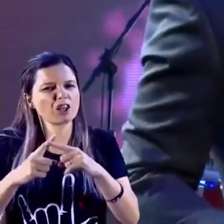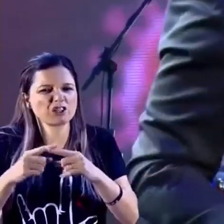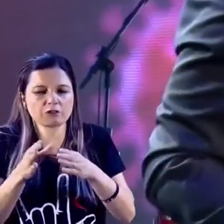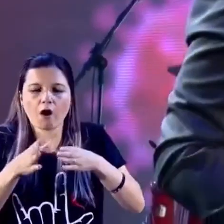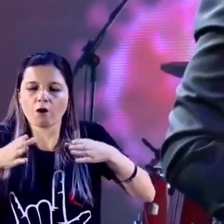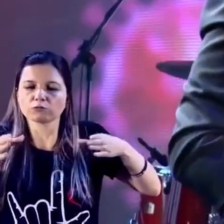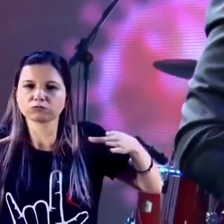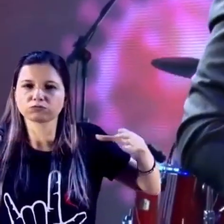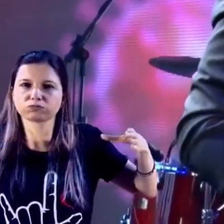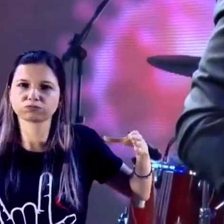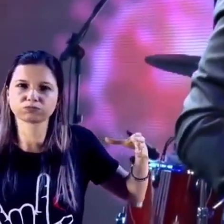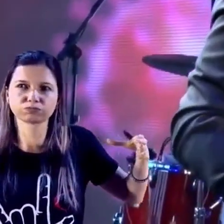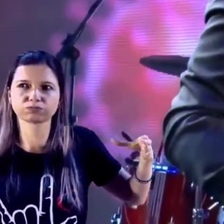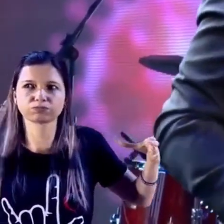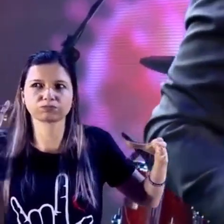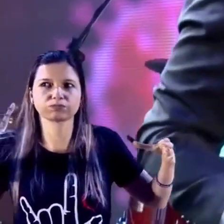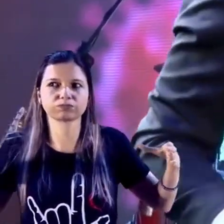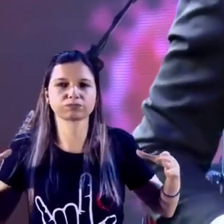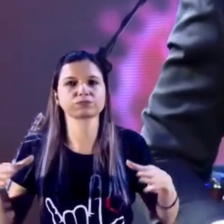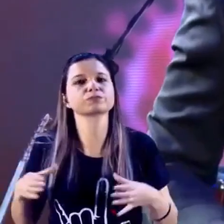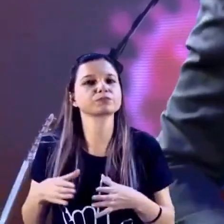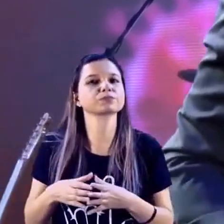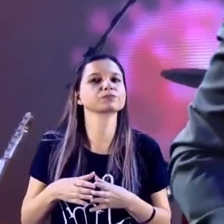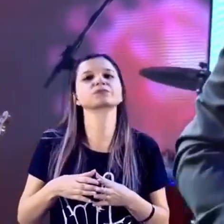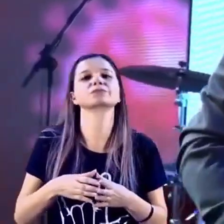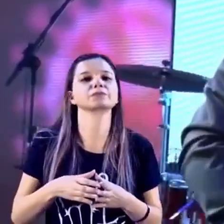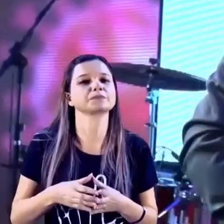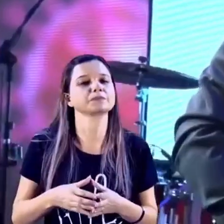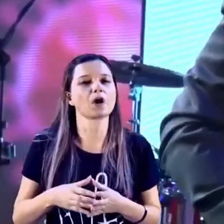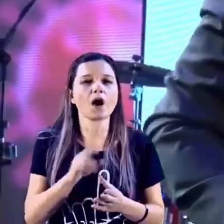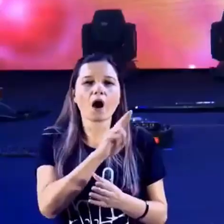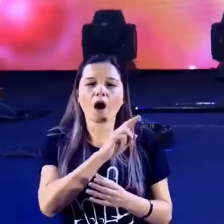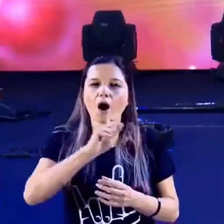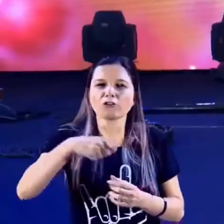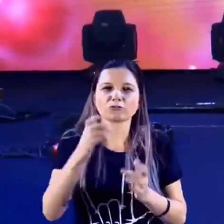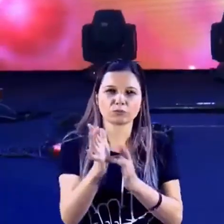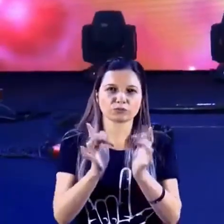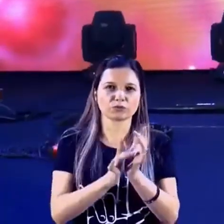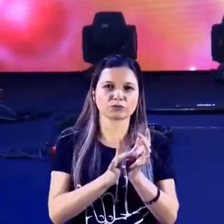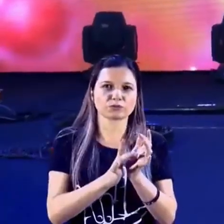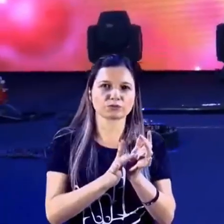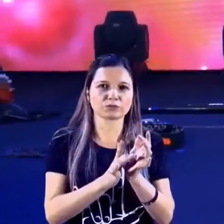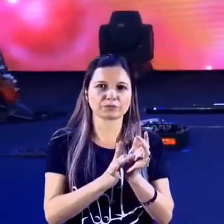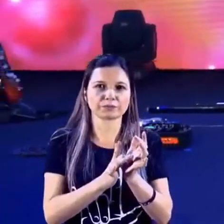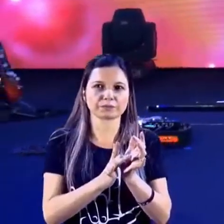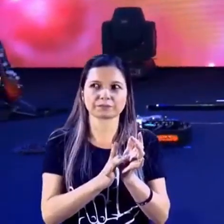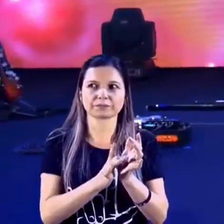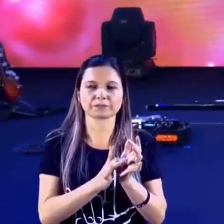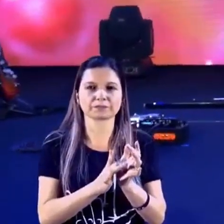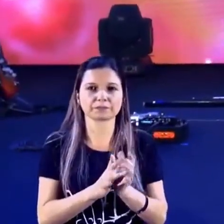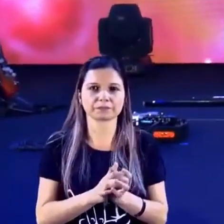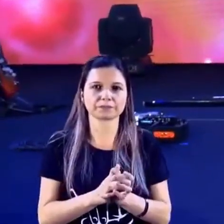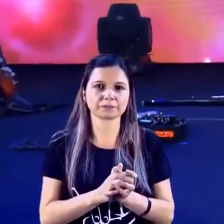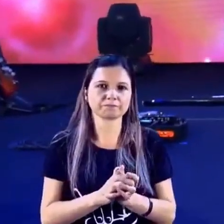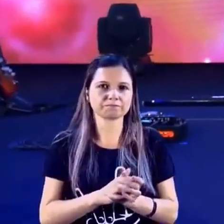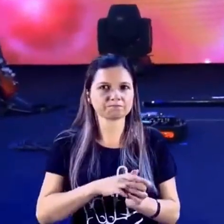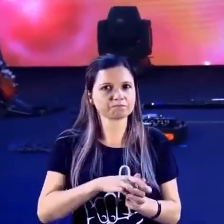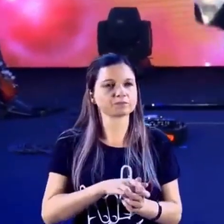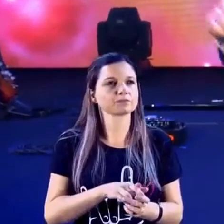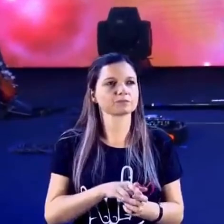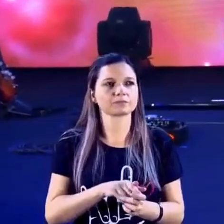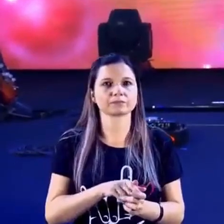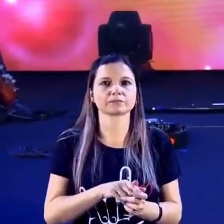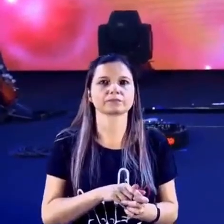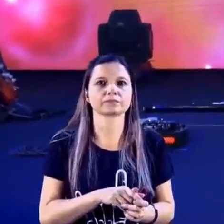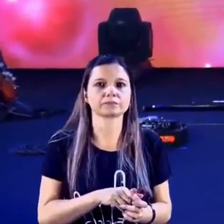normalidade, mas voltar a algo sobrenatural nessa catedral. Em nome de Jesus, nas congregações. Com milagres, com pessoas que vão